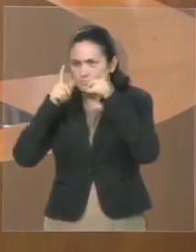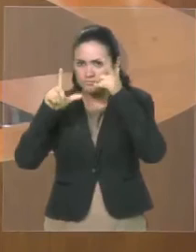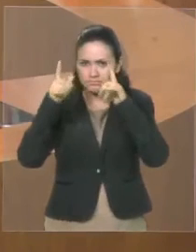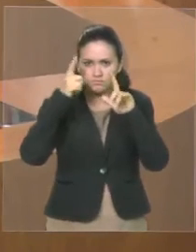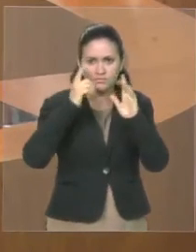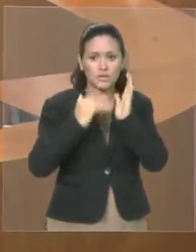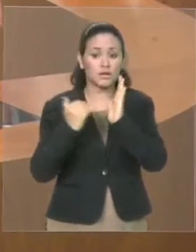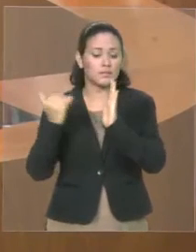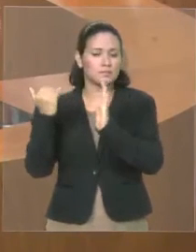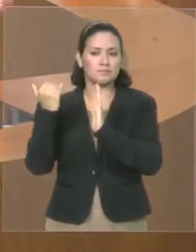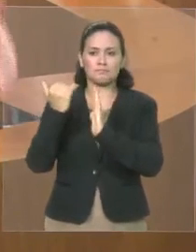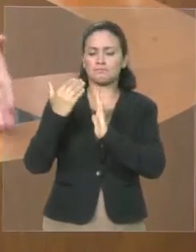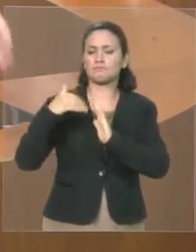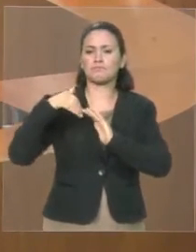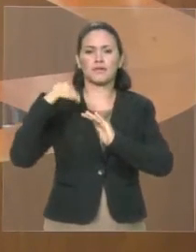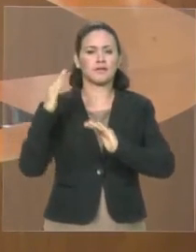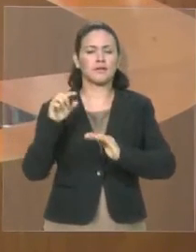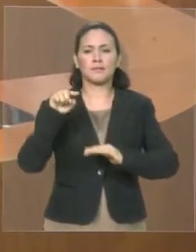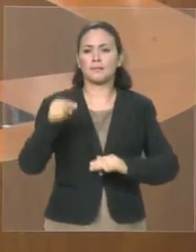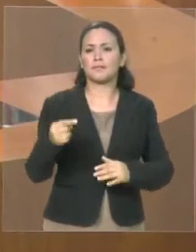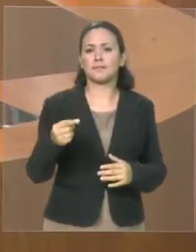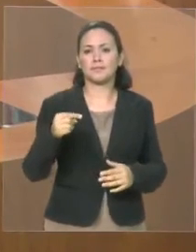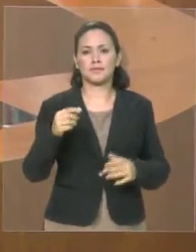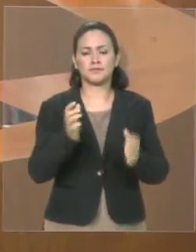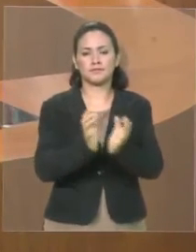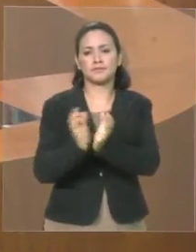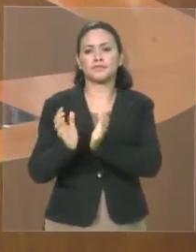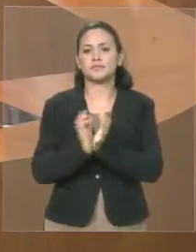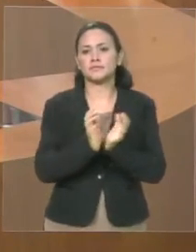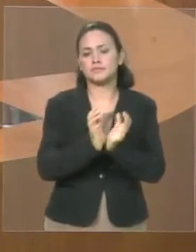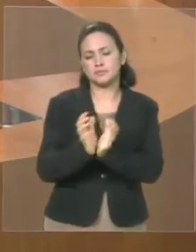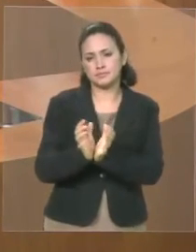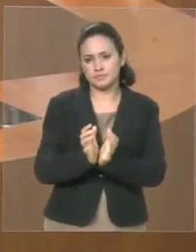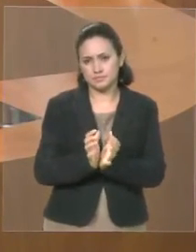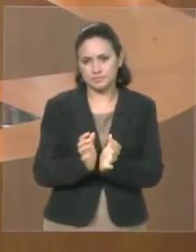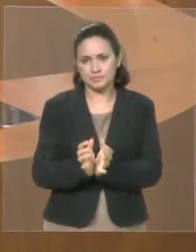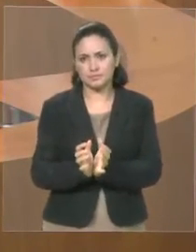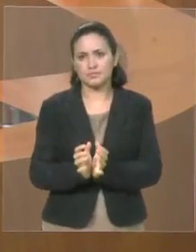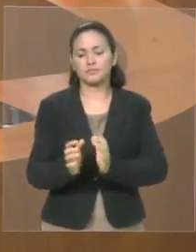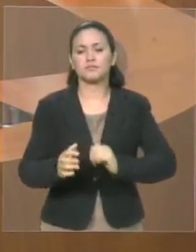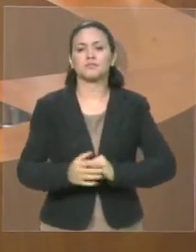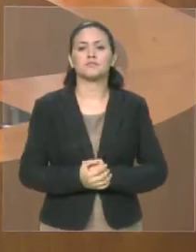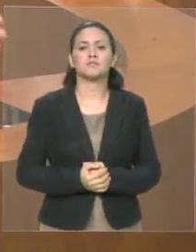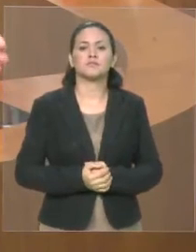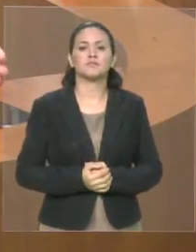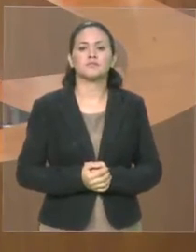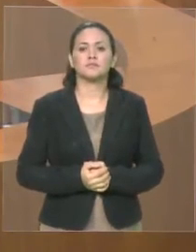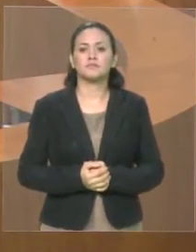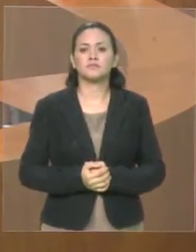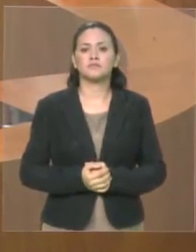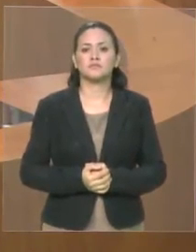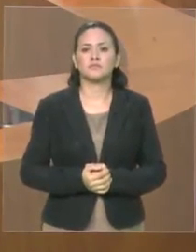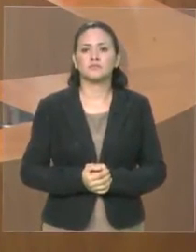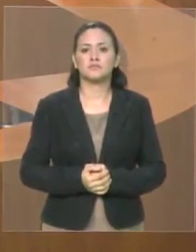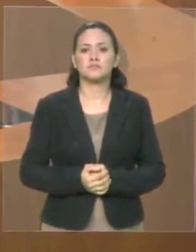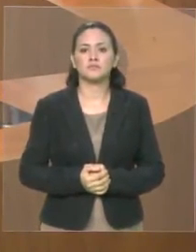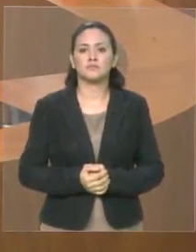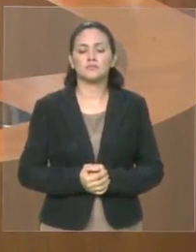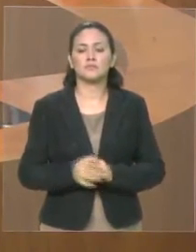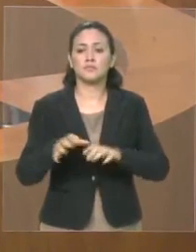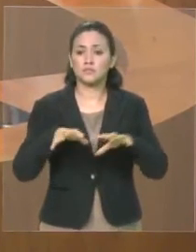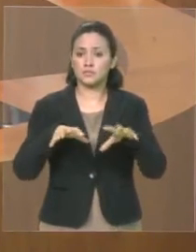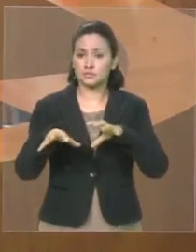regularizados, oficializados no futebol brasileiro profissional. O Sampaio, que com